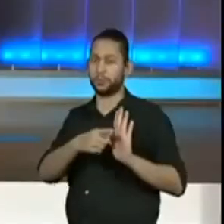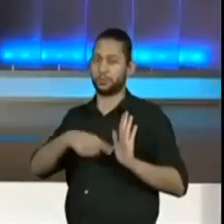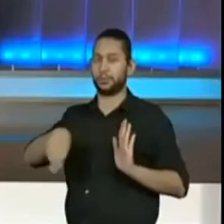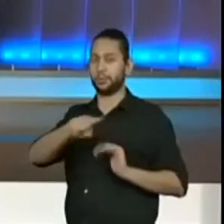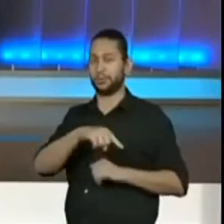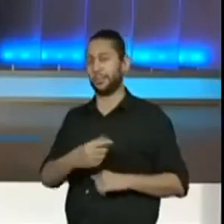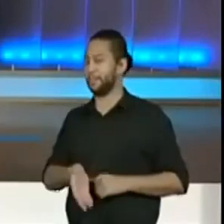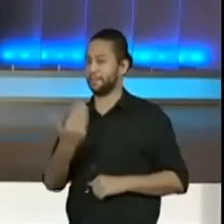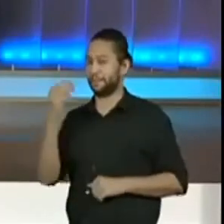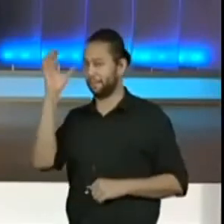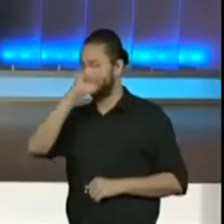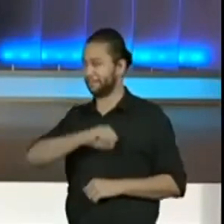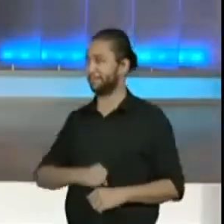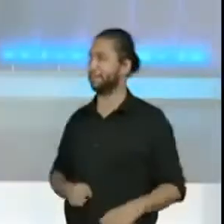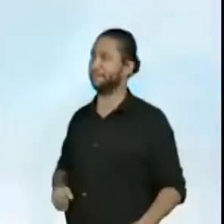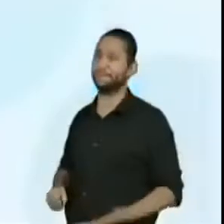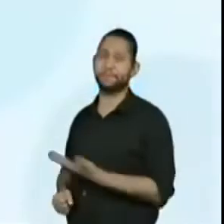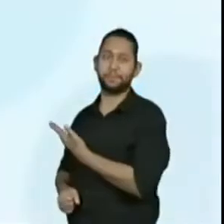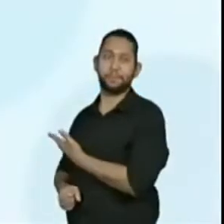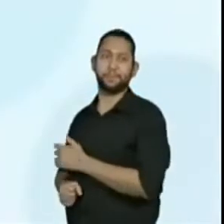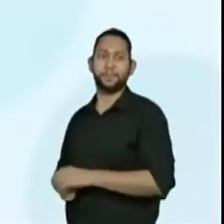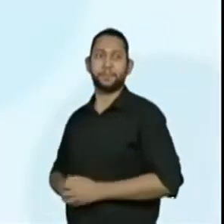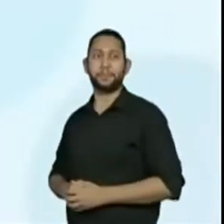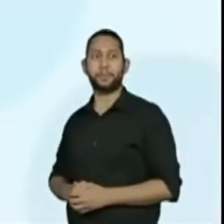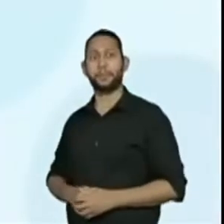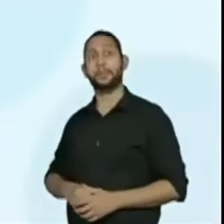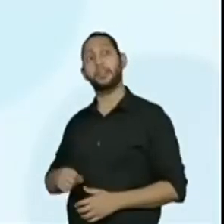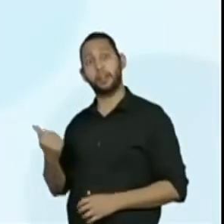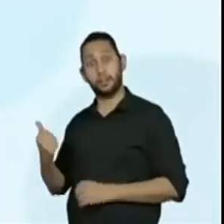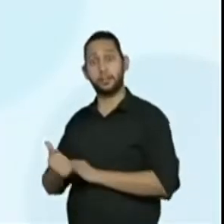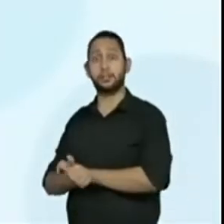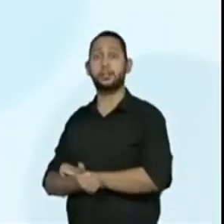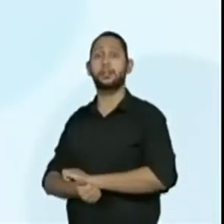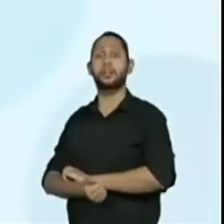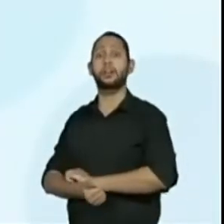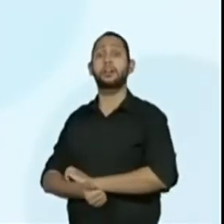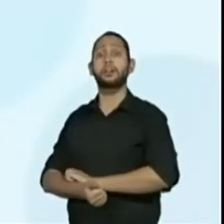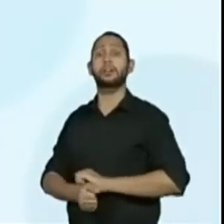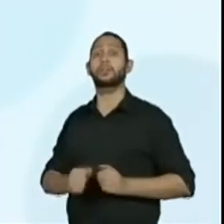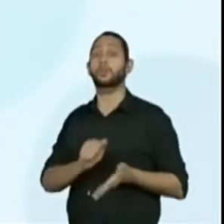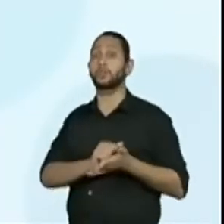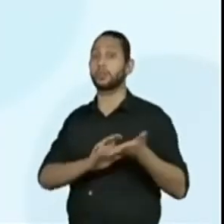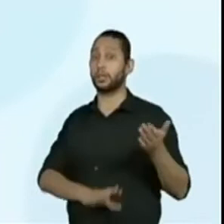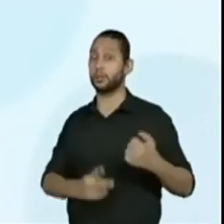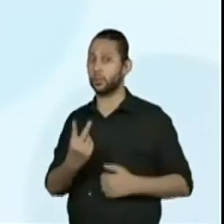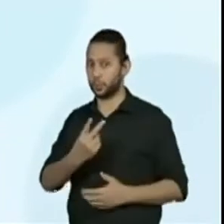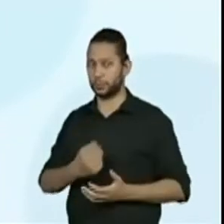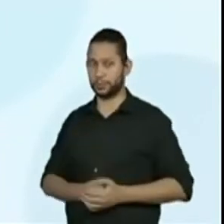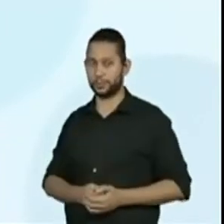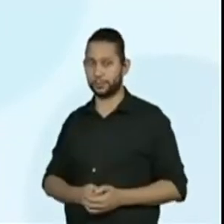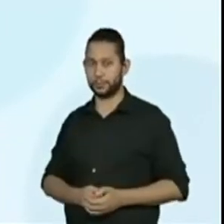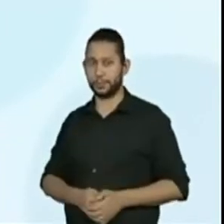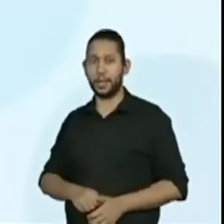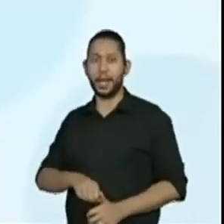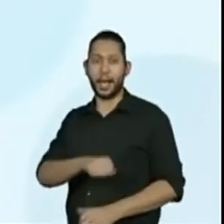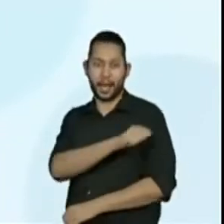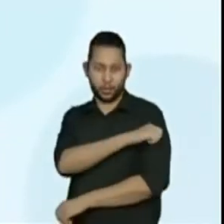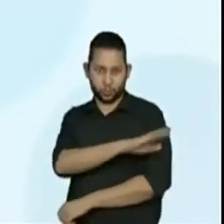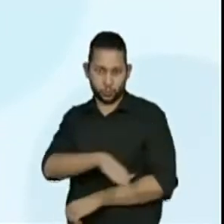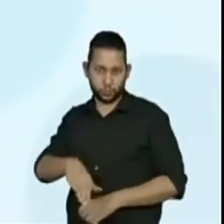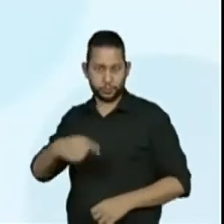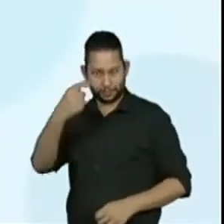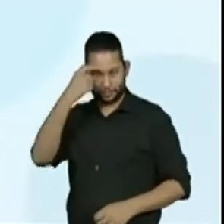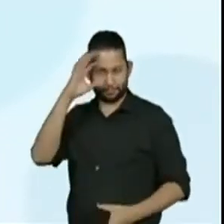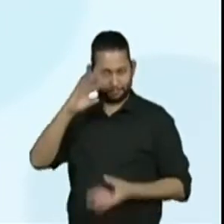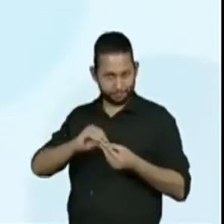comigo, vamos lá. É o nosso exercício 2. As crianças viram que para indicar 6 horas e